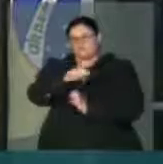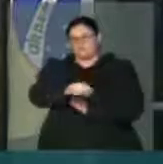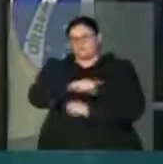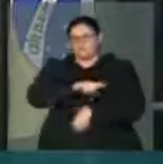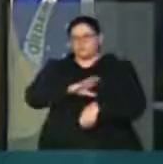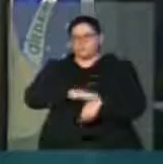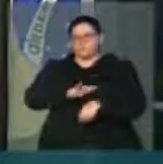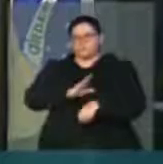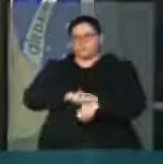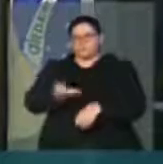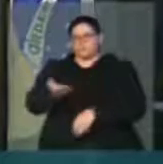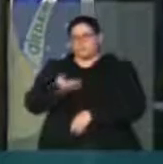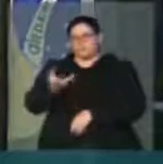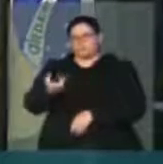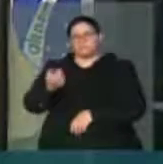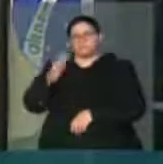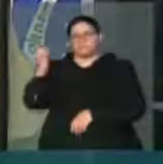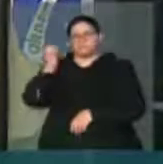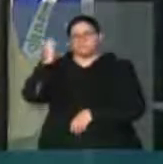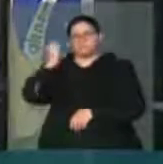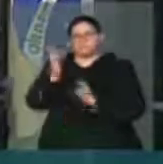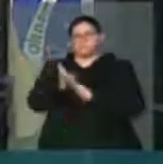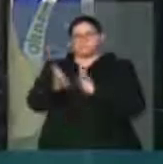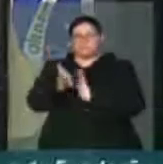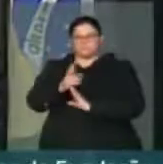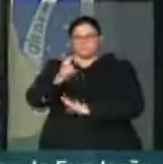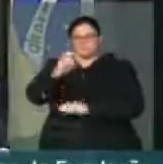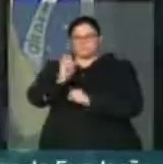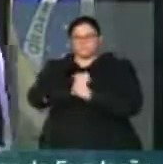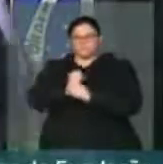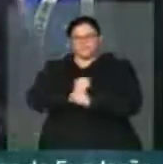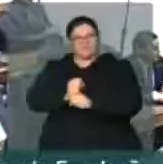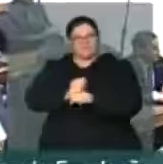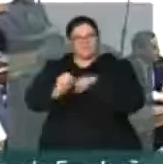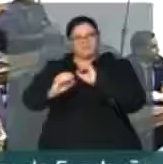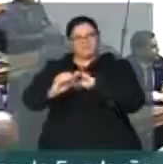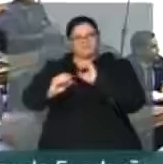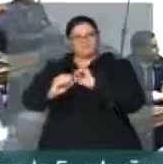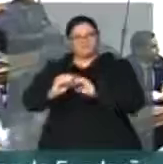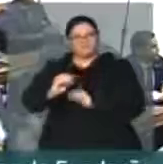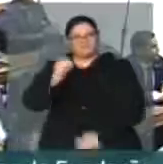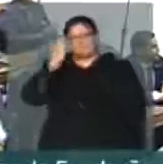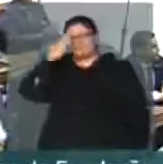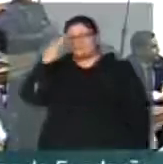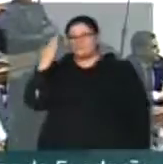nós aqui queremos dizer. Parabéns aos 50 anos da Rede Globo. Obrigado, deputado Rubens Bueno.